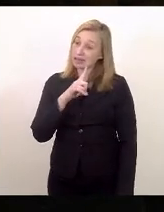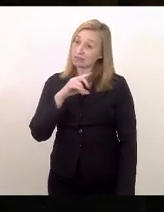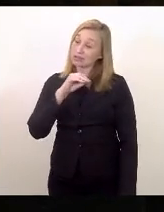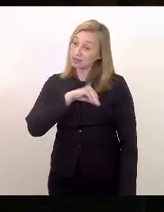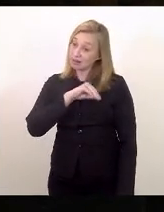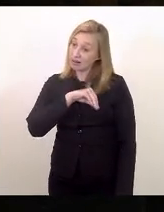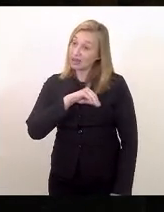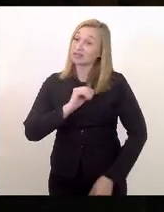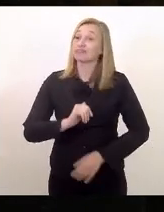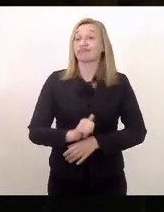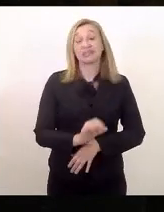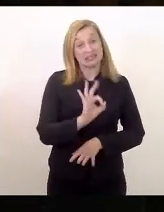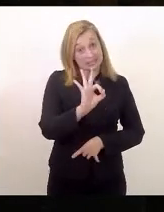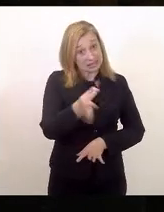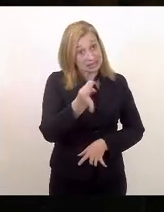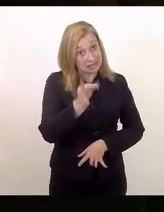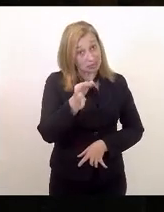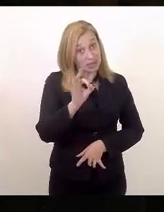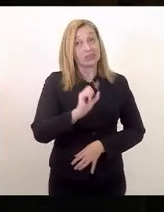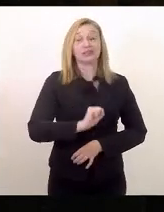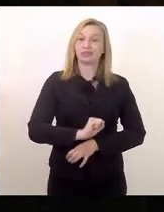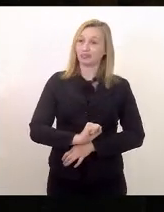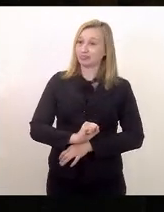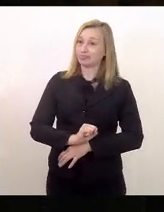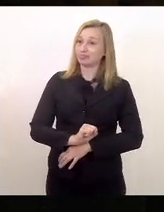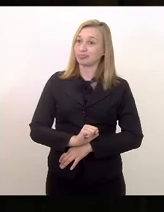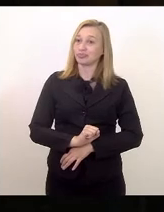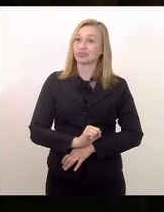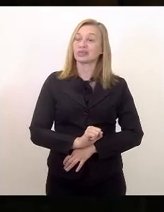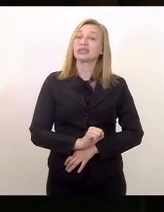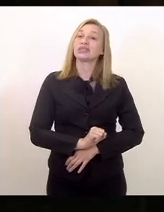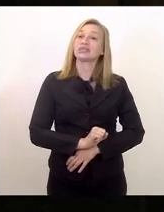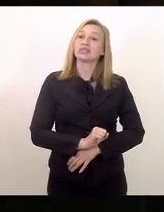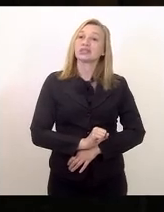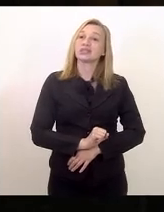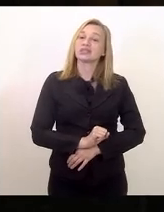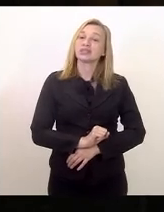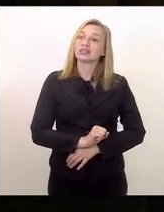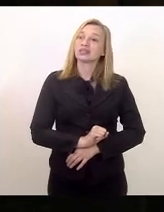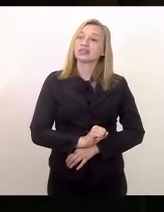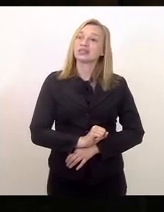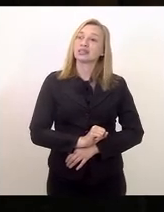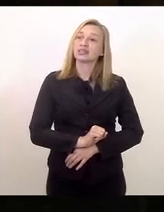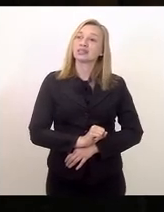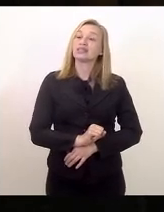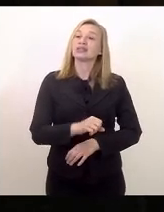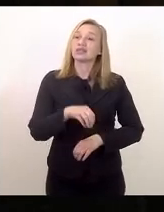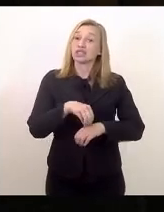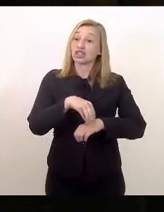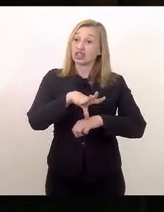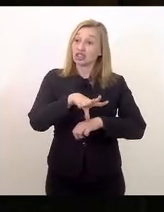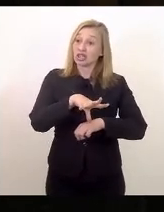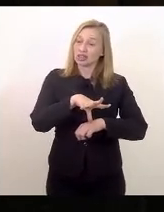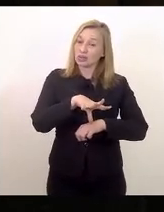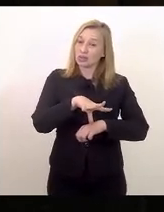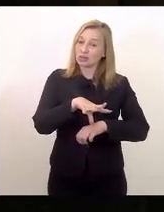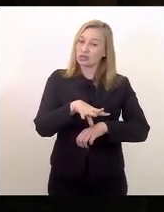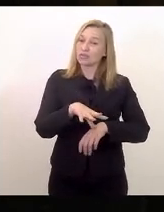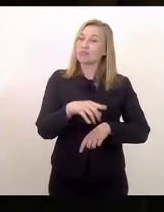seguramente terão as respectivas indicações políticas